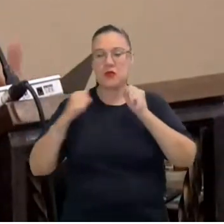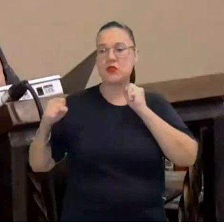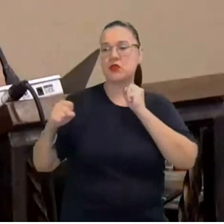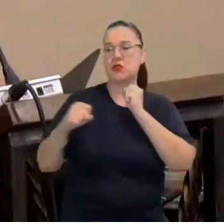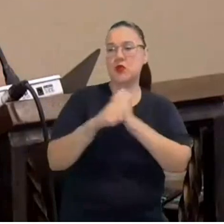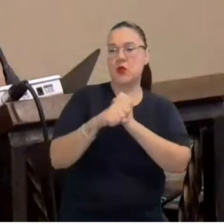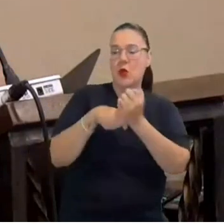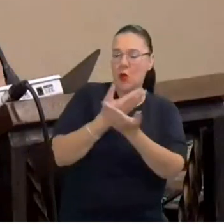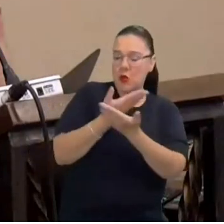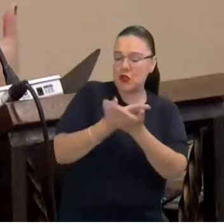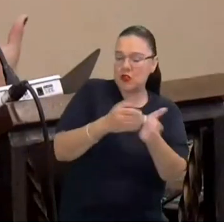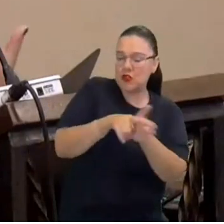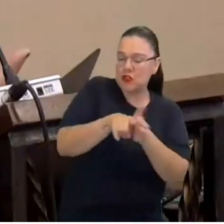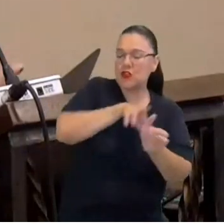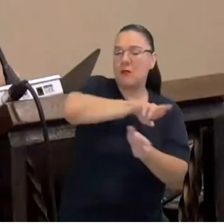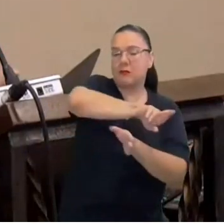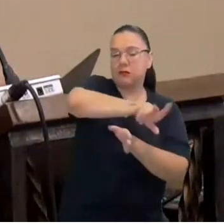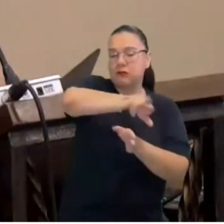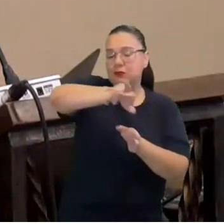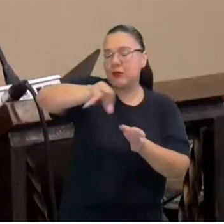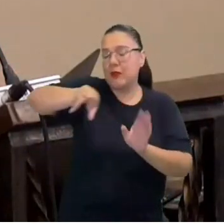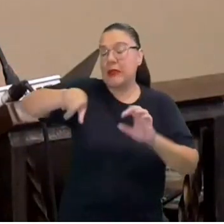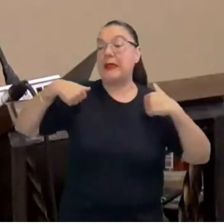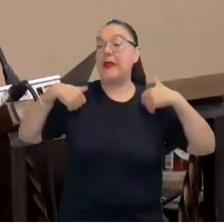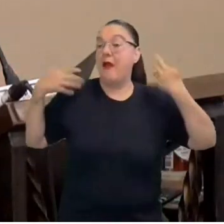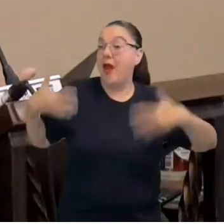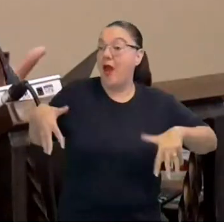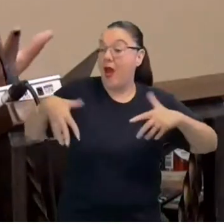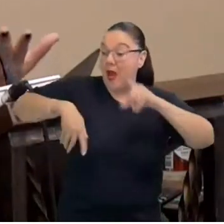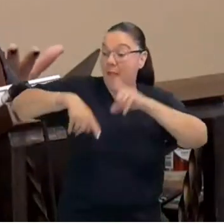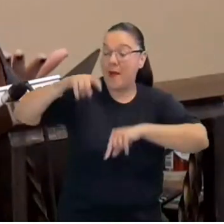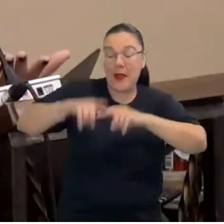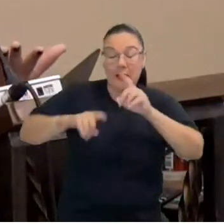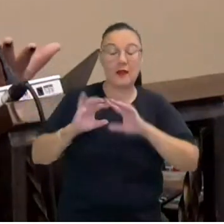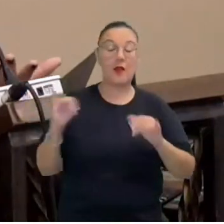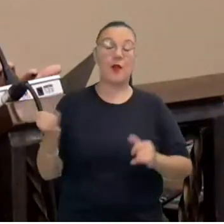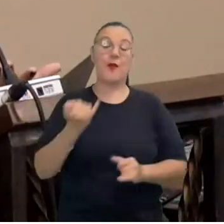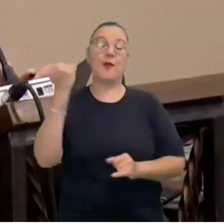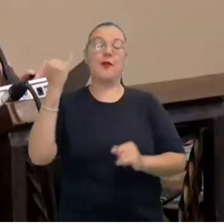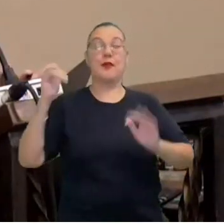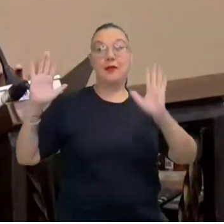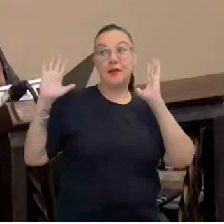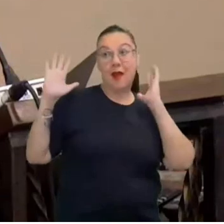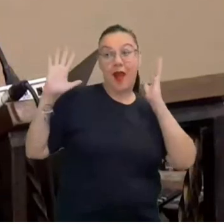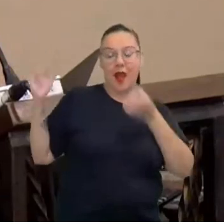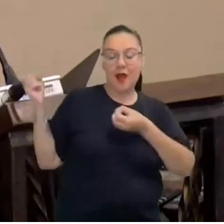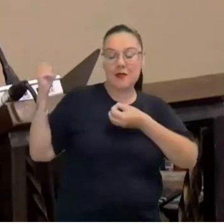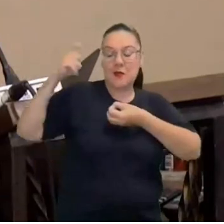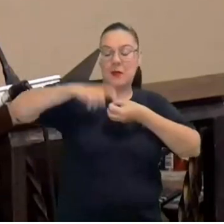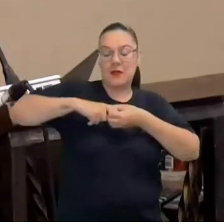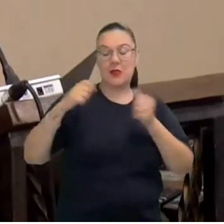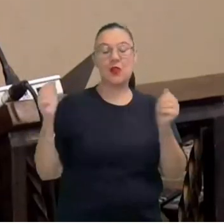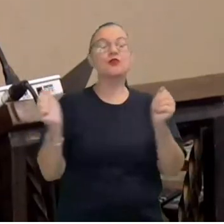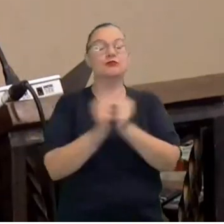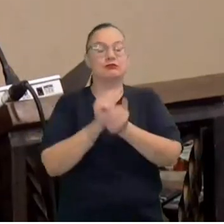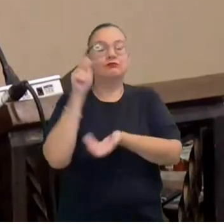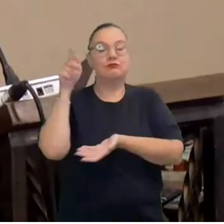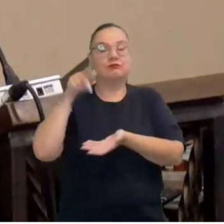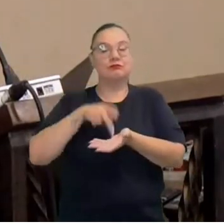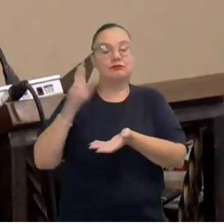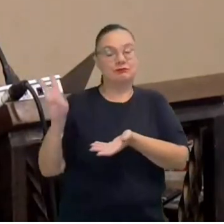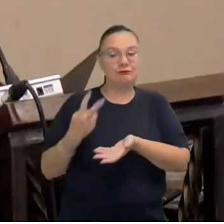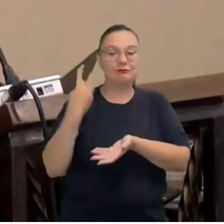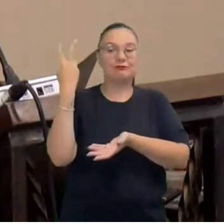áreas tanto. Então, gente tem um rico e vasto material produzido graças a essa parceria que a gente realmente valoriza. E